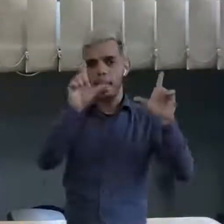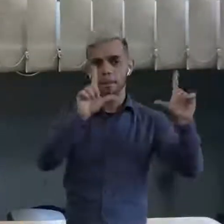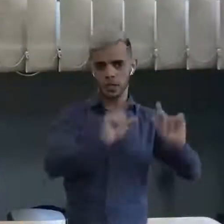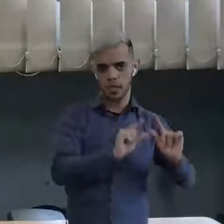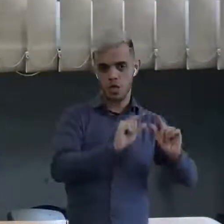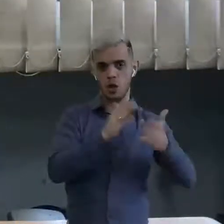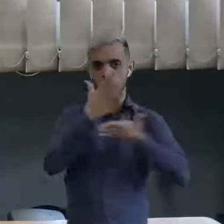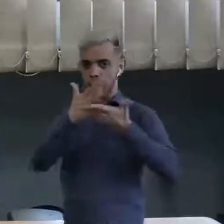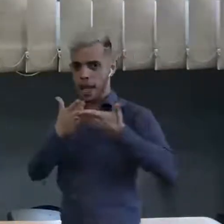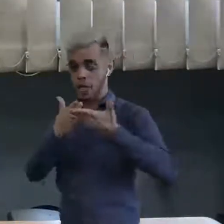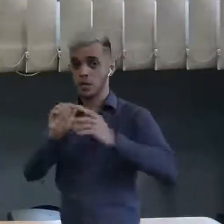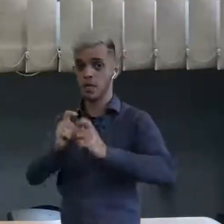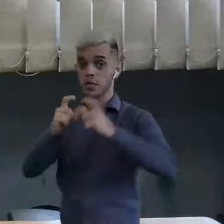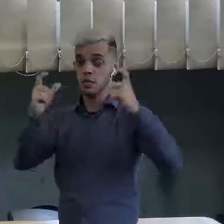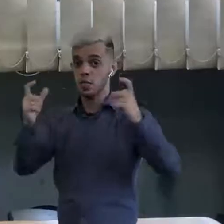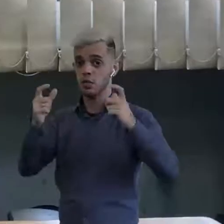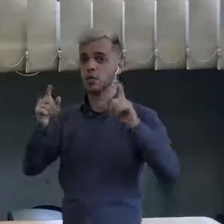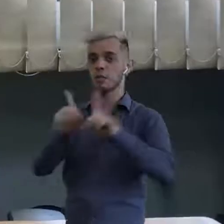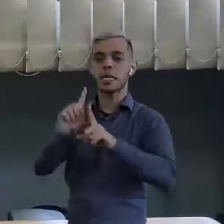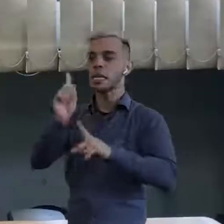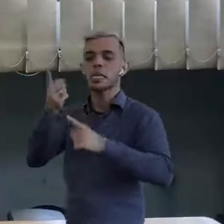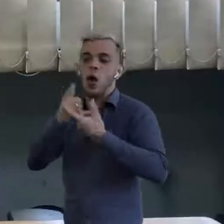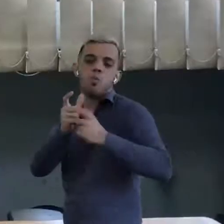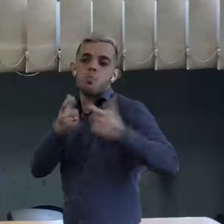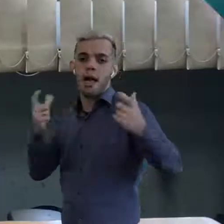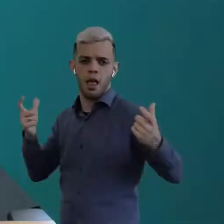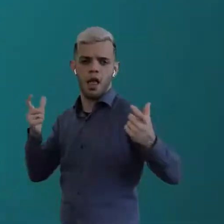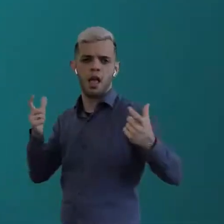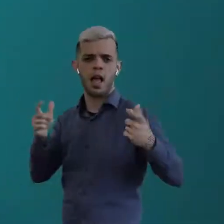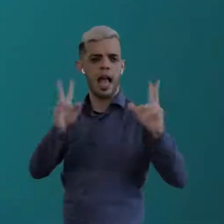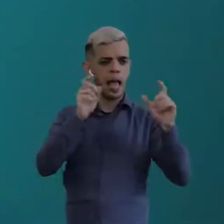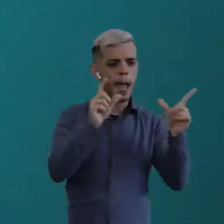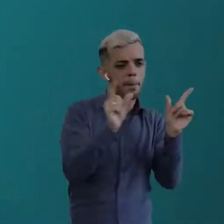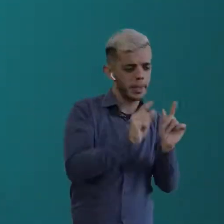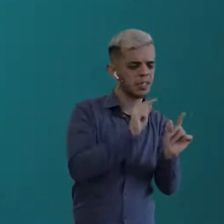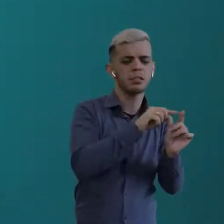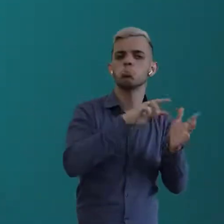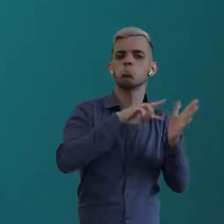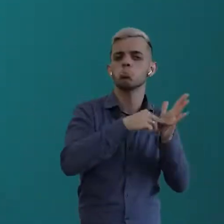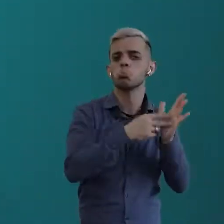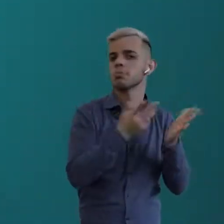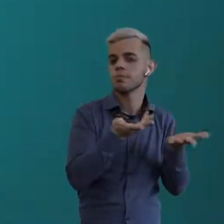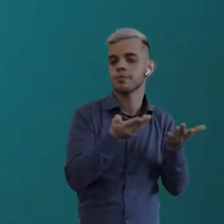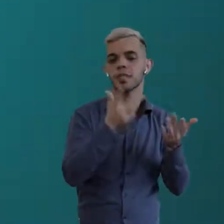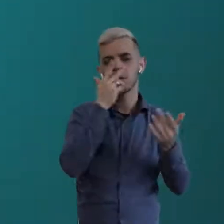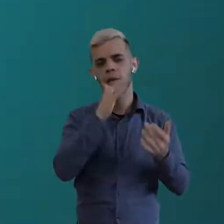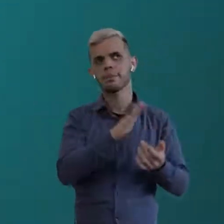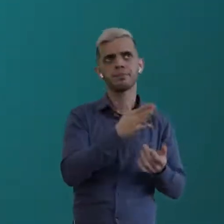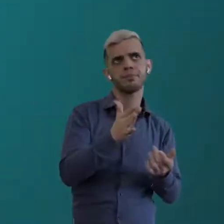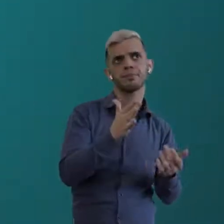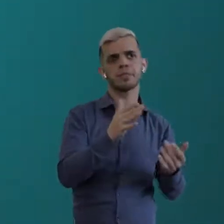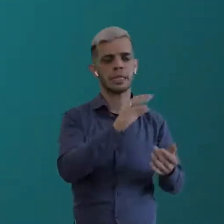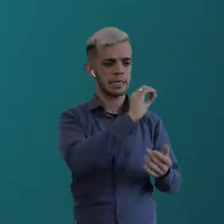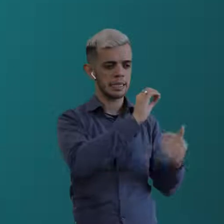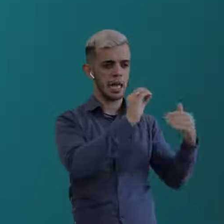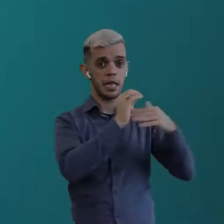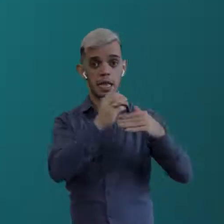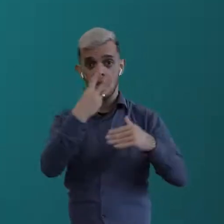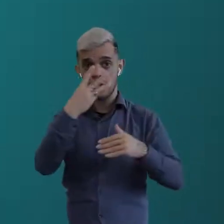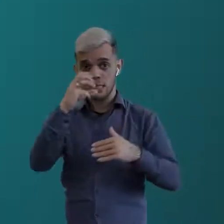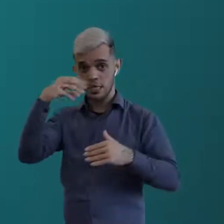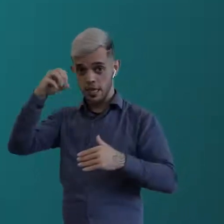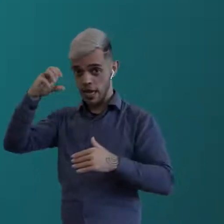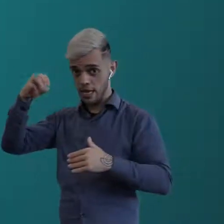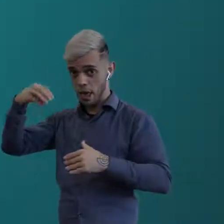é dividido em pequeno, médio, grande e não adensável. O de pequeno adensamento, ele fica entre